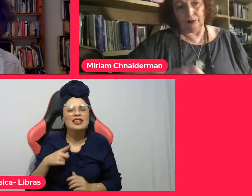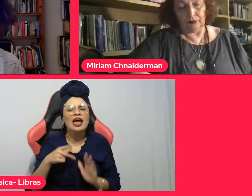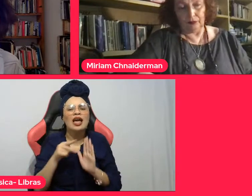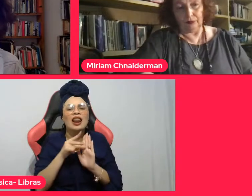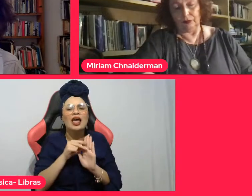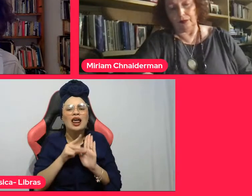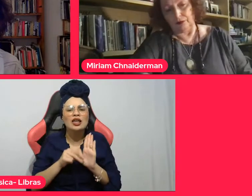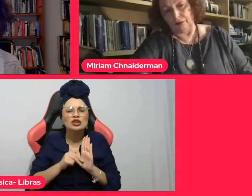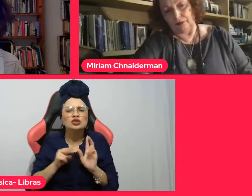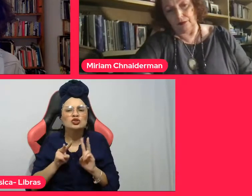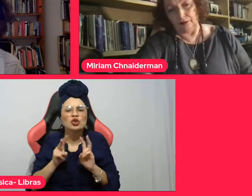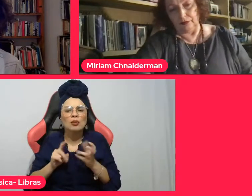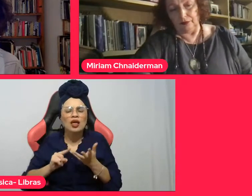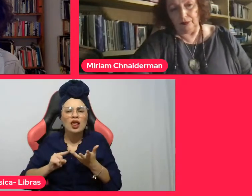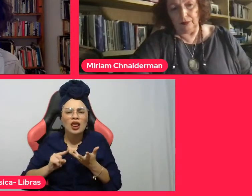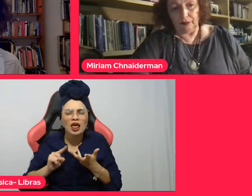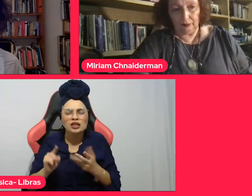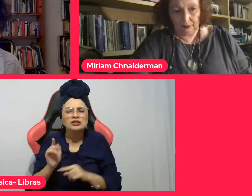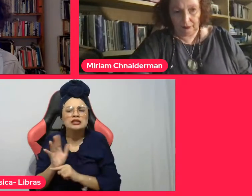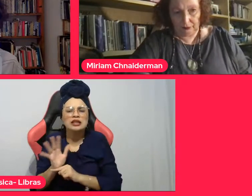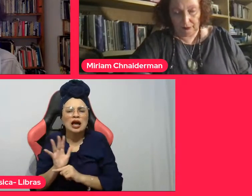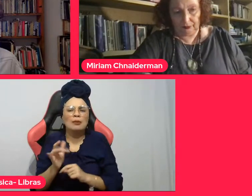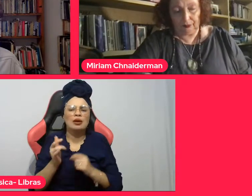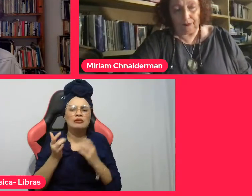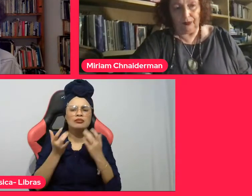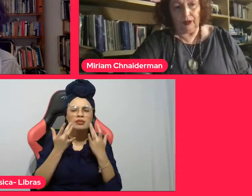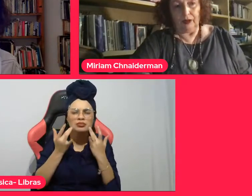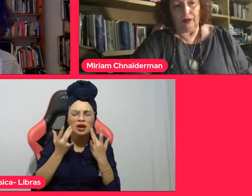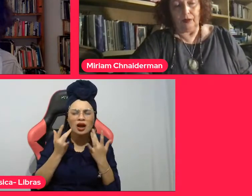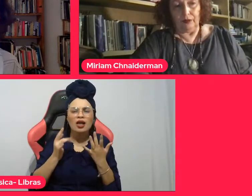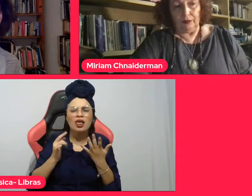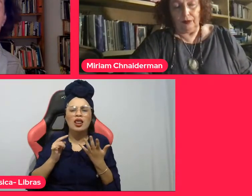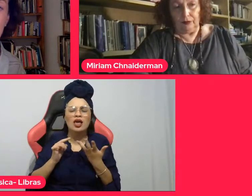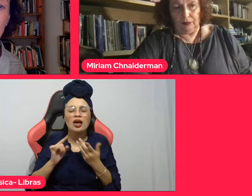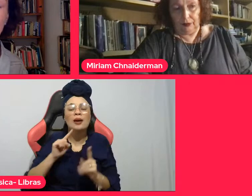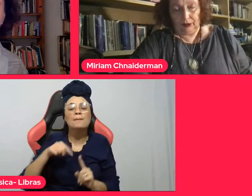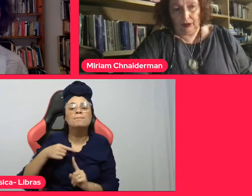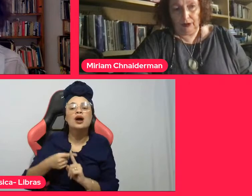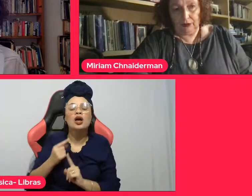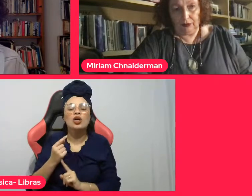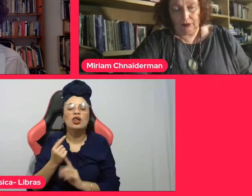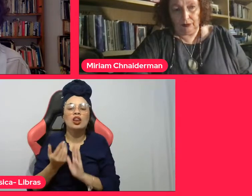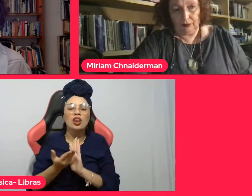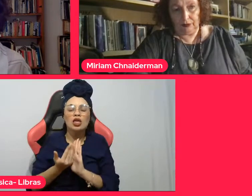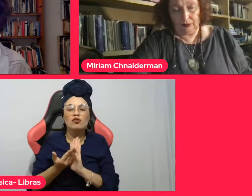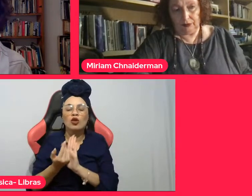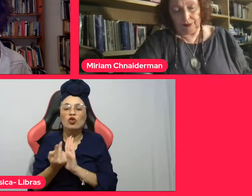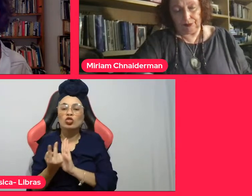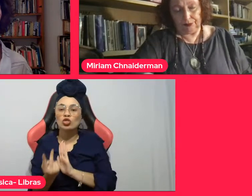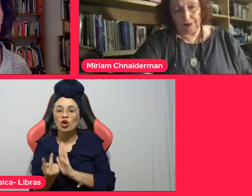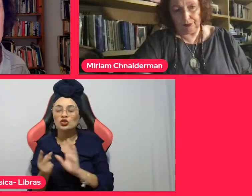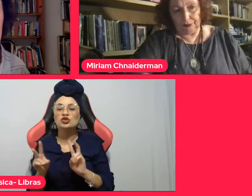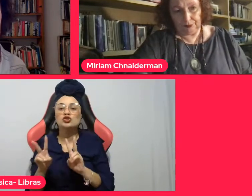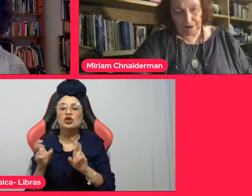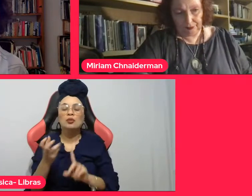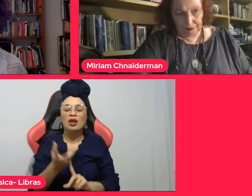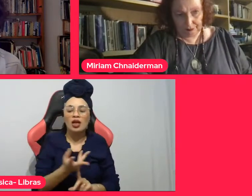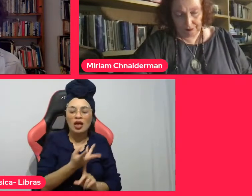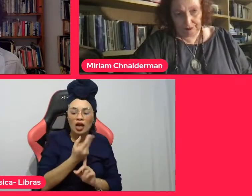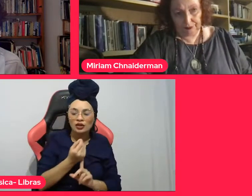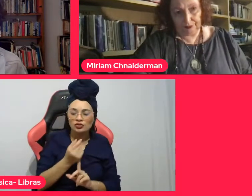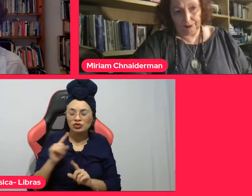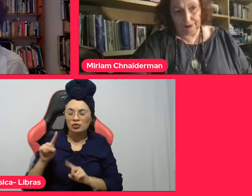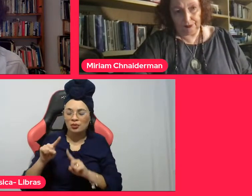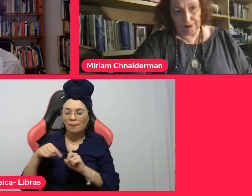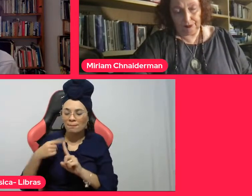sobre psicanálise, cinema e teatro. Tem dois livros publicados sobre a relação entre arte e psicanálise.